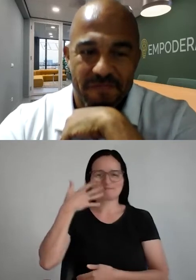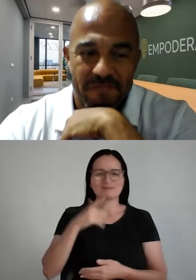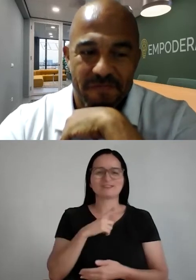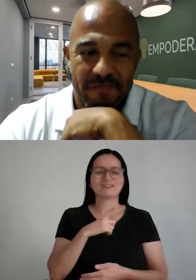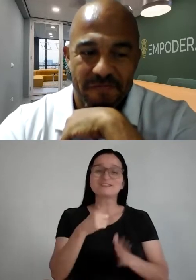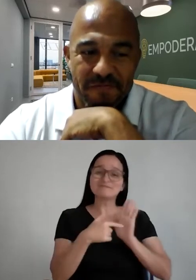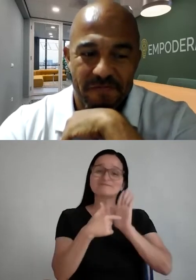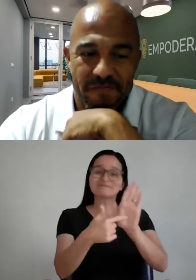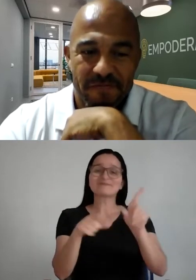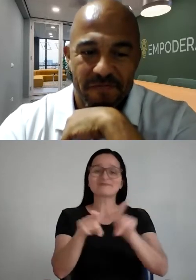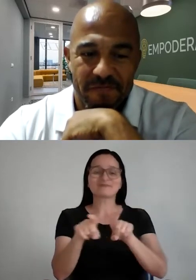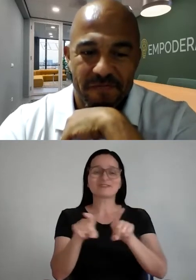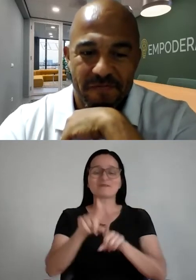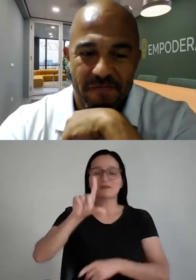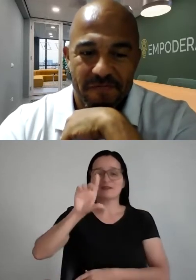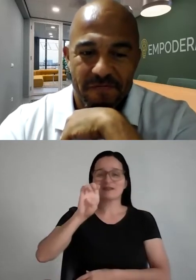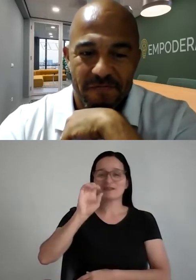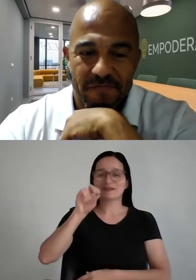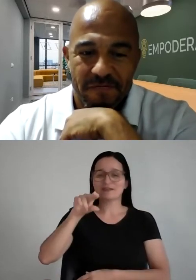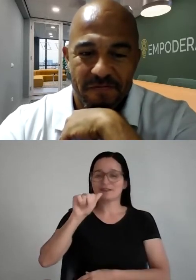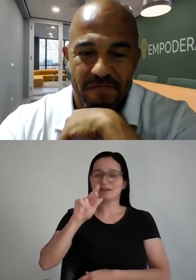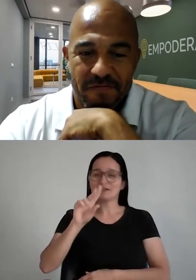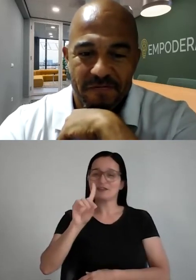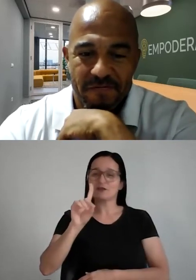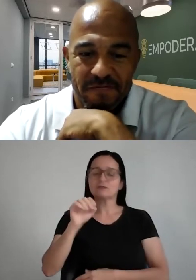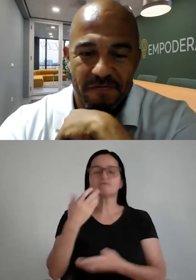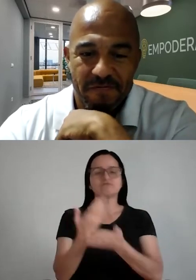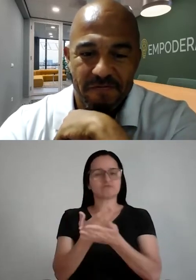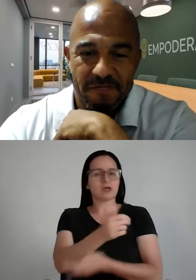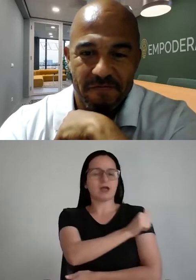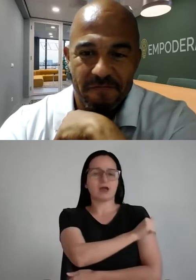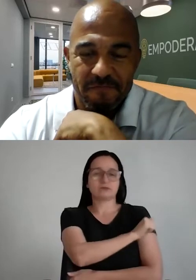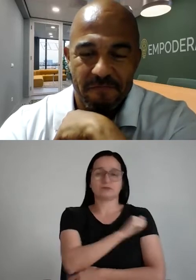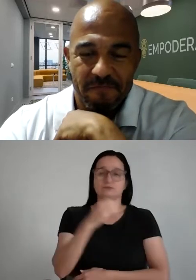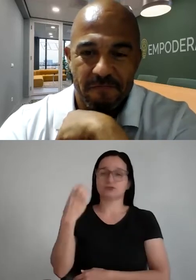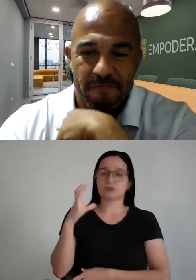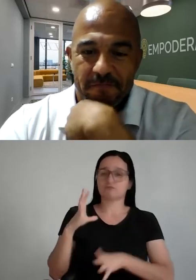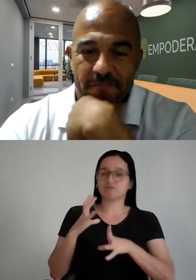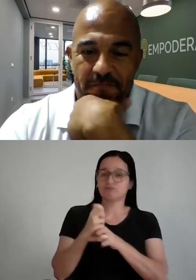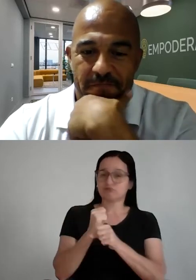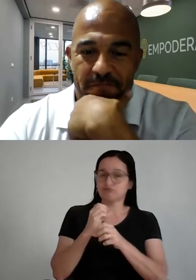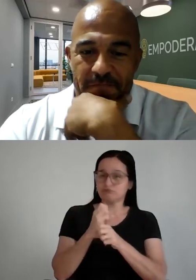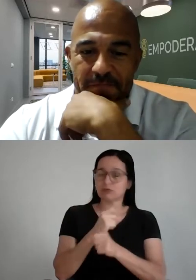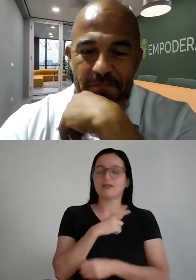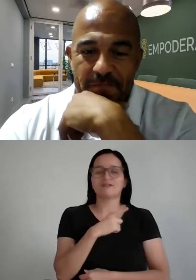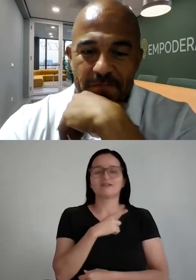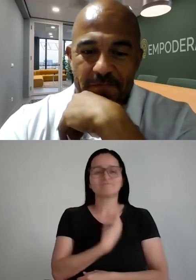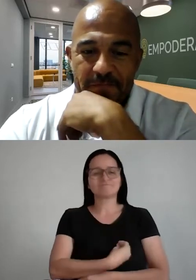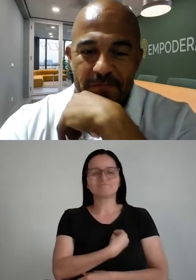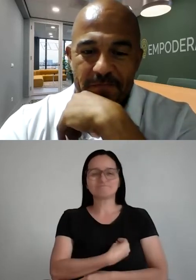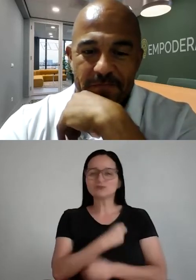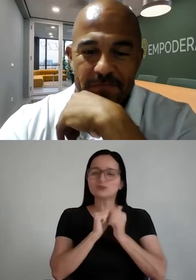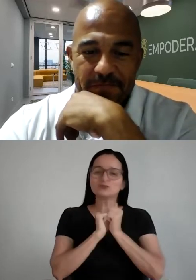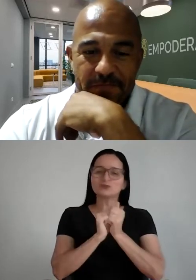apresentar também, gente, o Leonardo Ferreira, nosso aluno do curso de Ciências Contábeis, que vai estar participando aqui do nosso